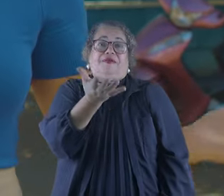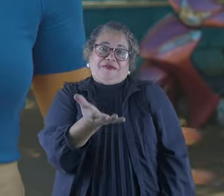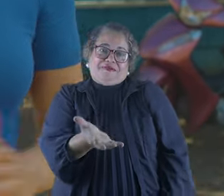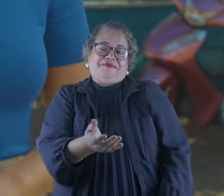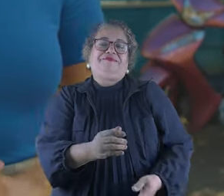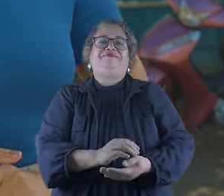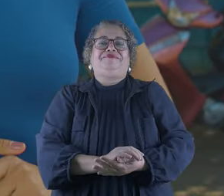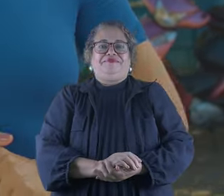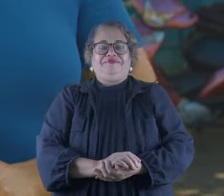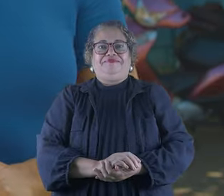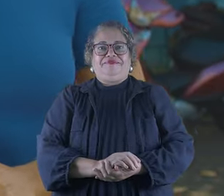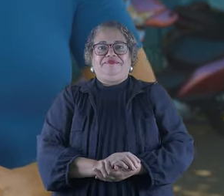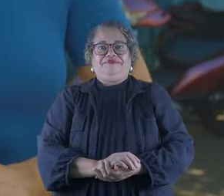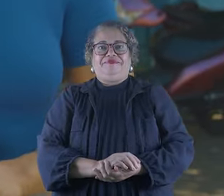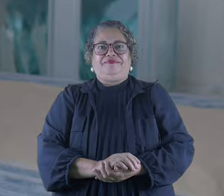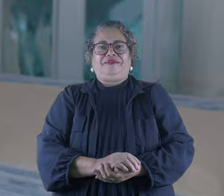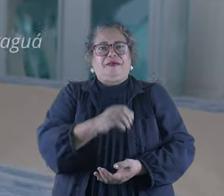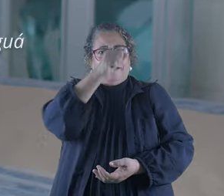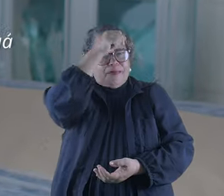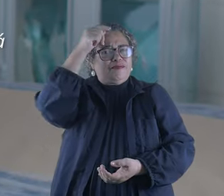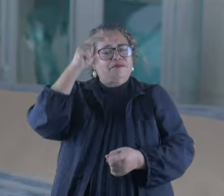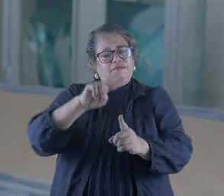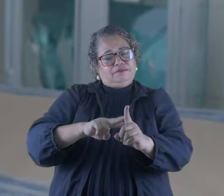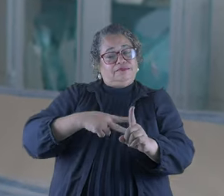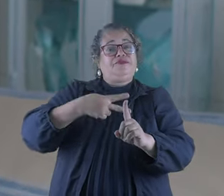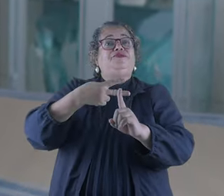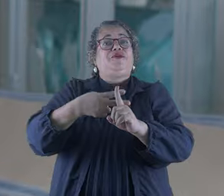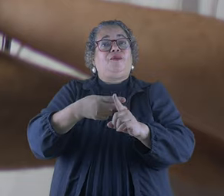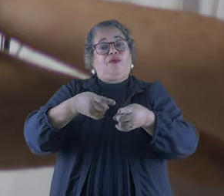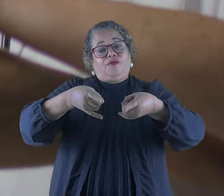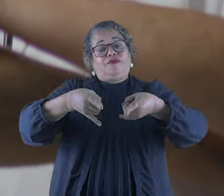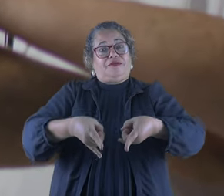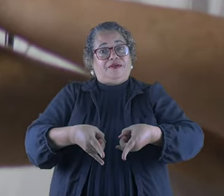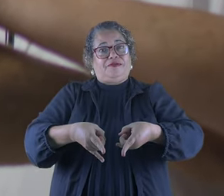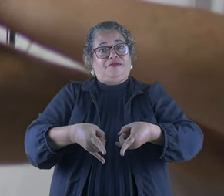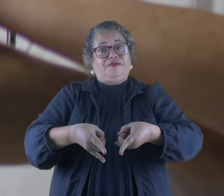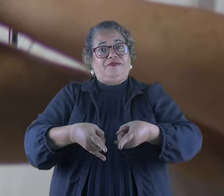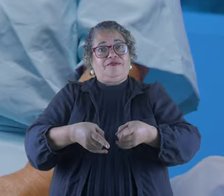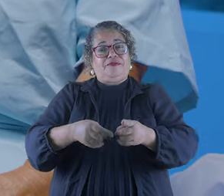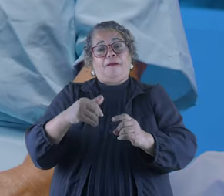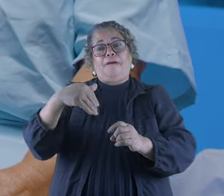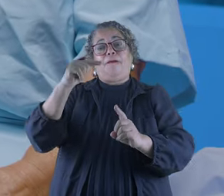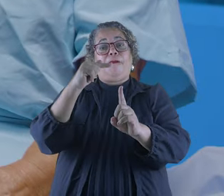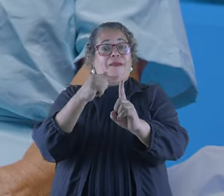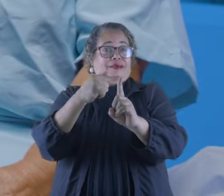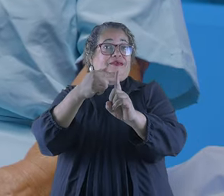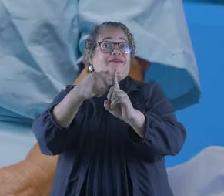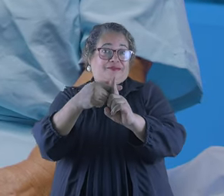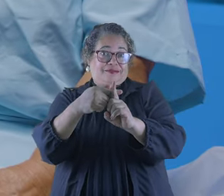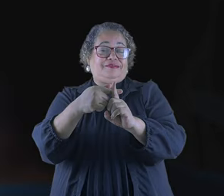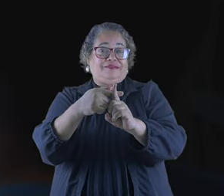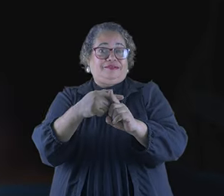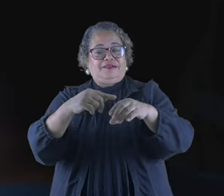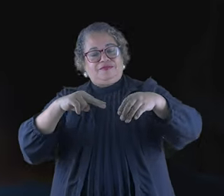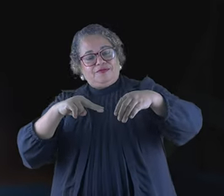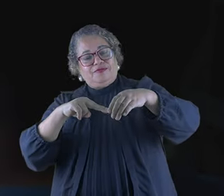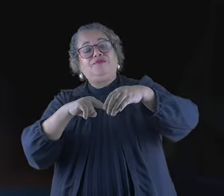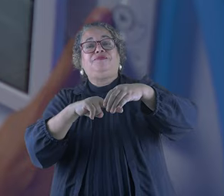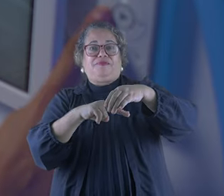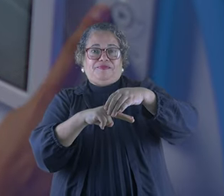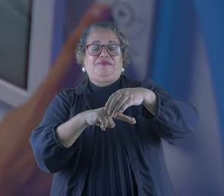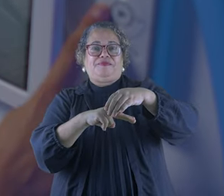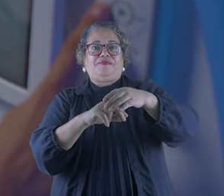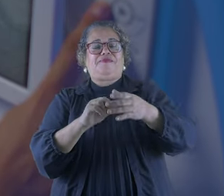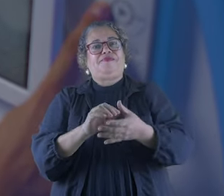saúde de Uberlândia, a população. A Prefeitura mais que dobrou o número de leitos. E cresceu mais de sete